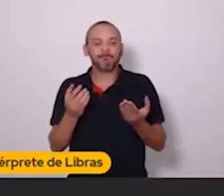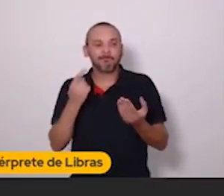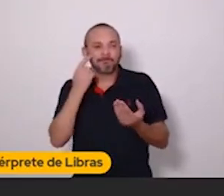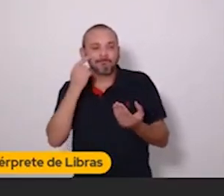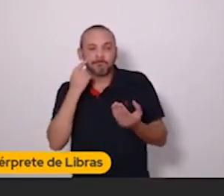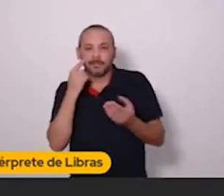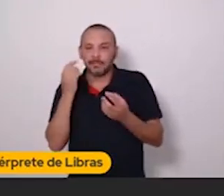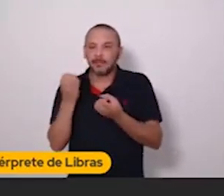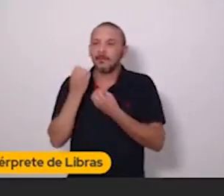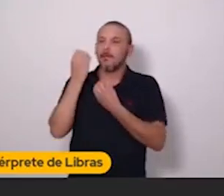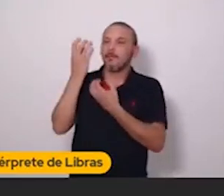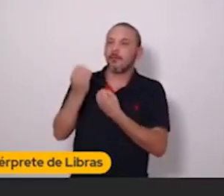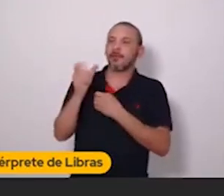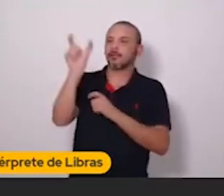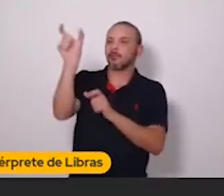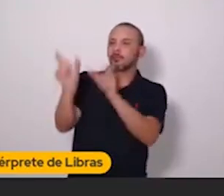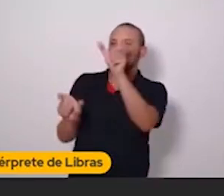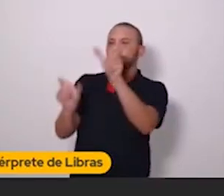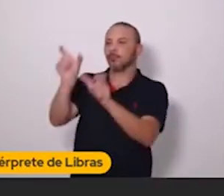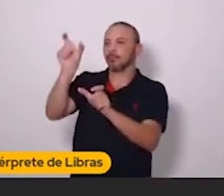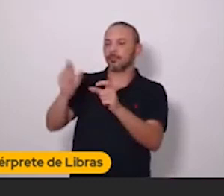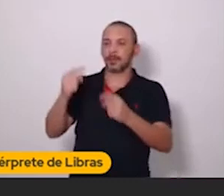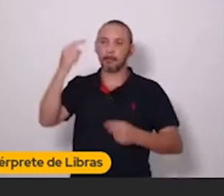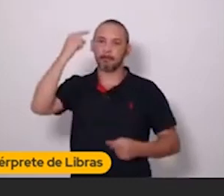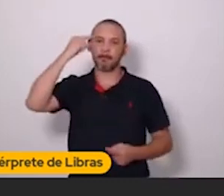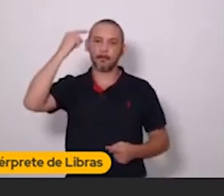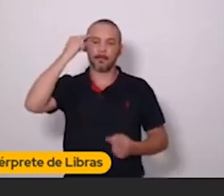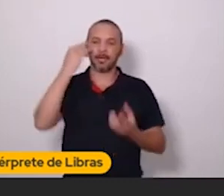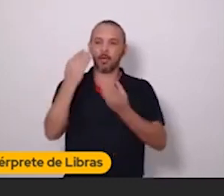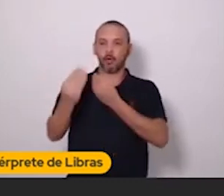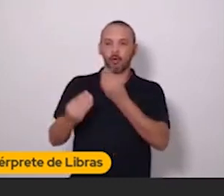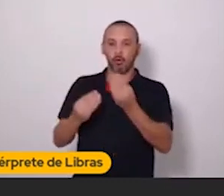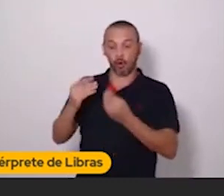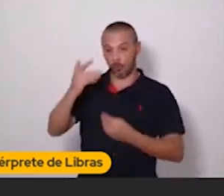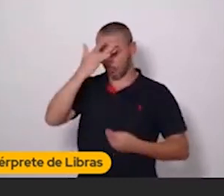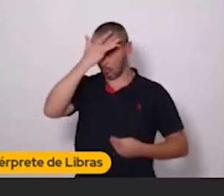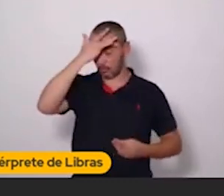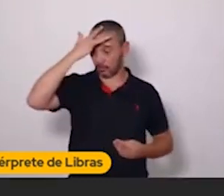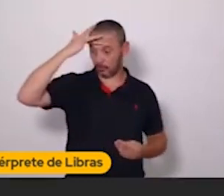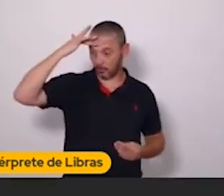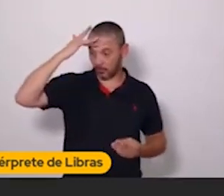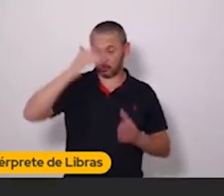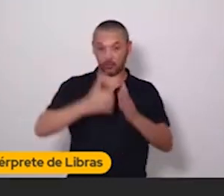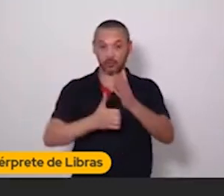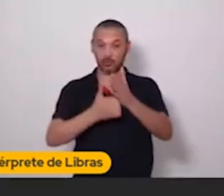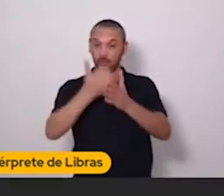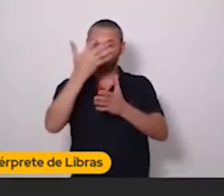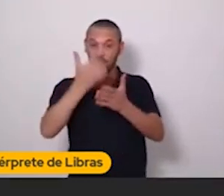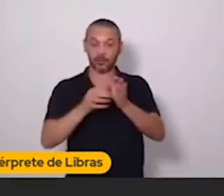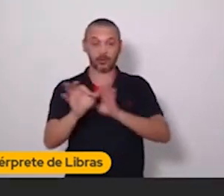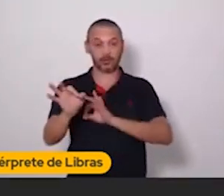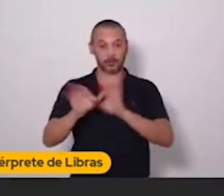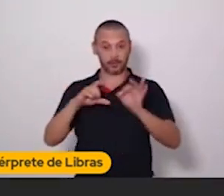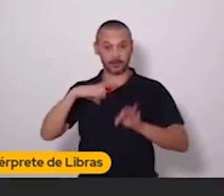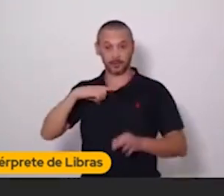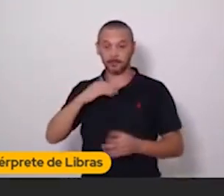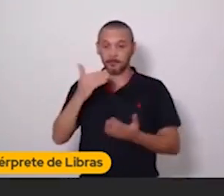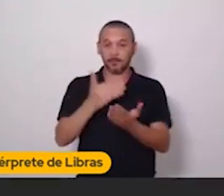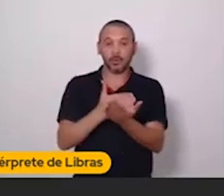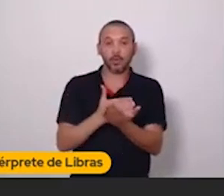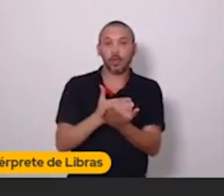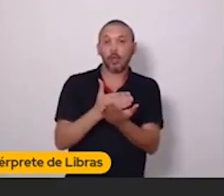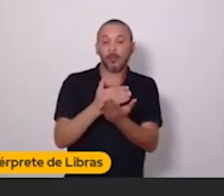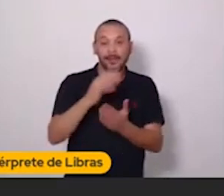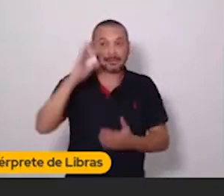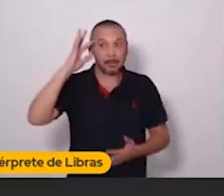tipo de informação. A pensar na representação da sua persona. Como com várias características. Quando você começa a